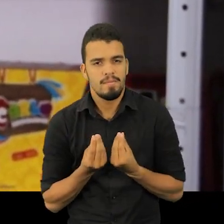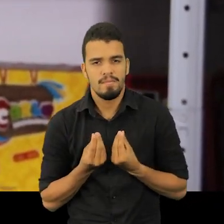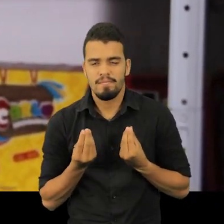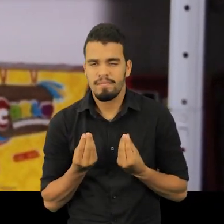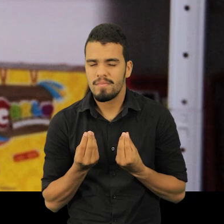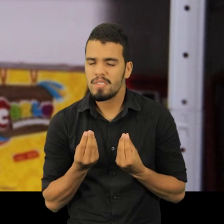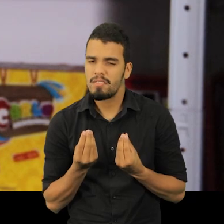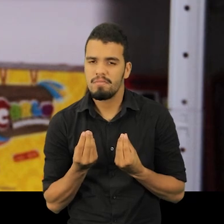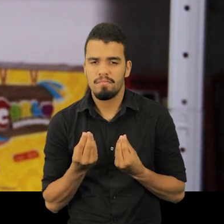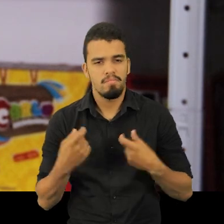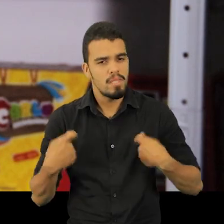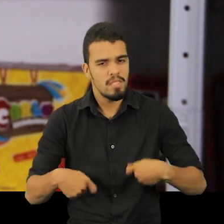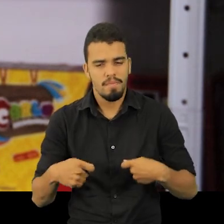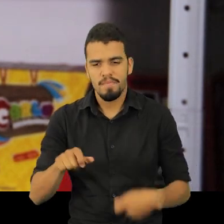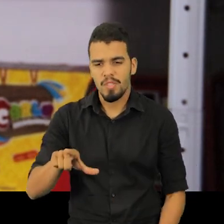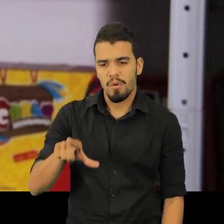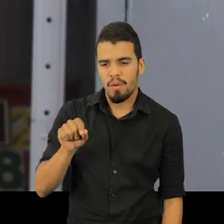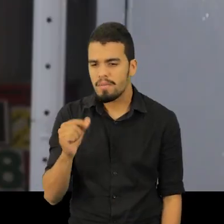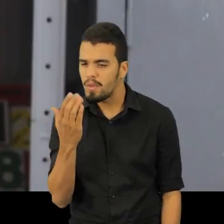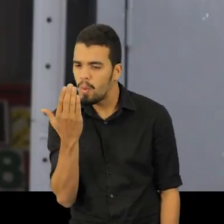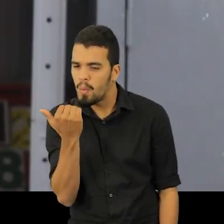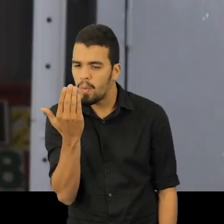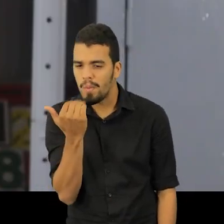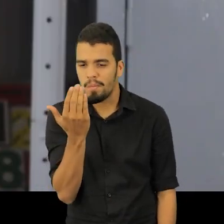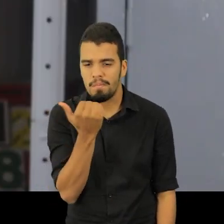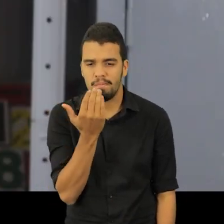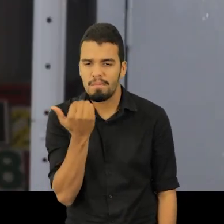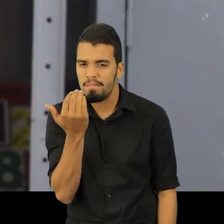Eu tinha que escolher entre comer e...